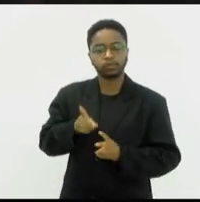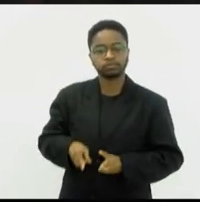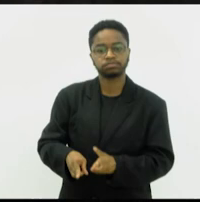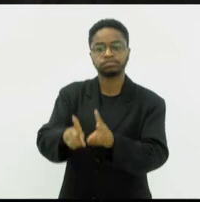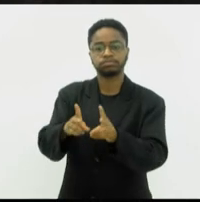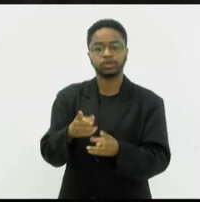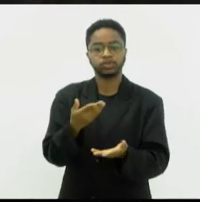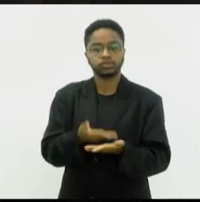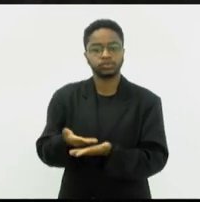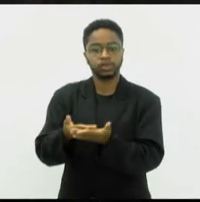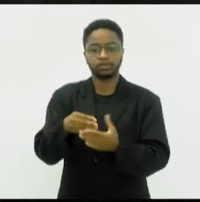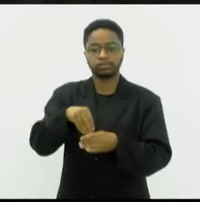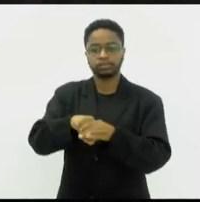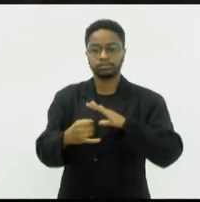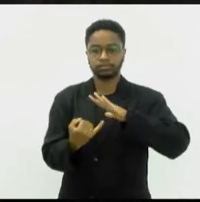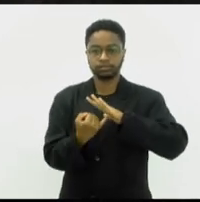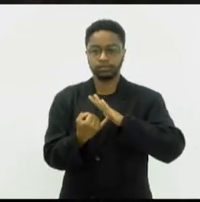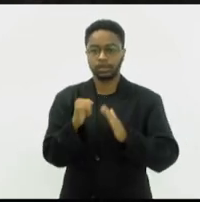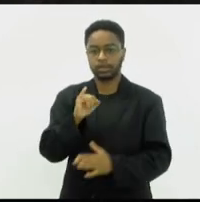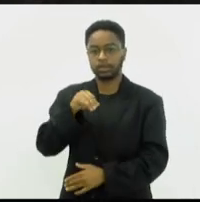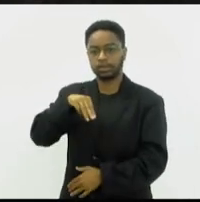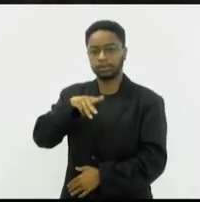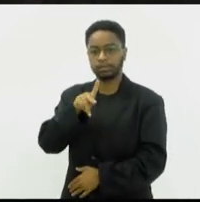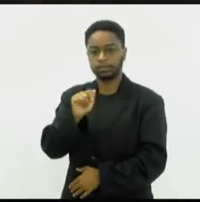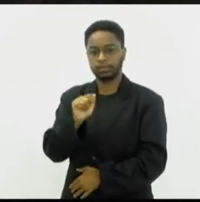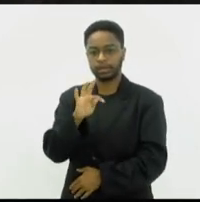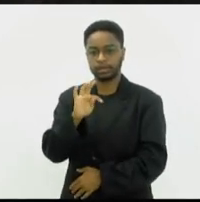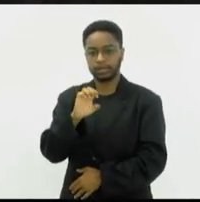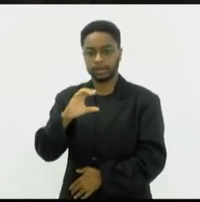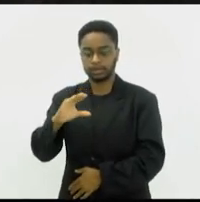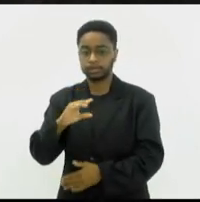no IMPATEC. Isso quer dizer